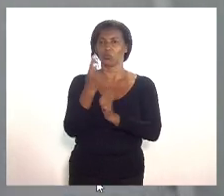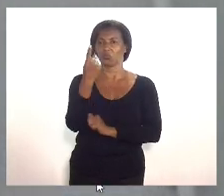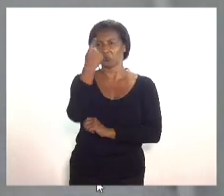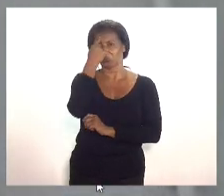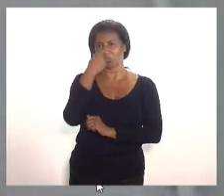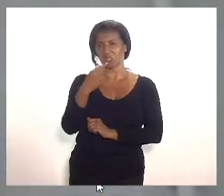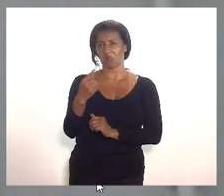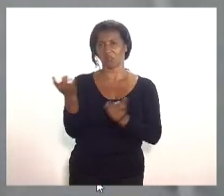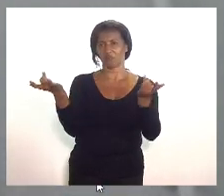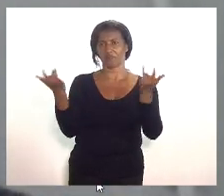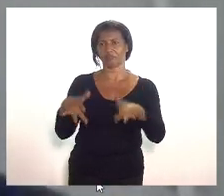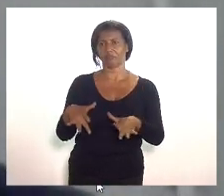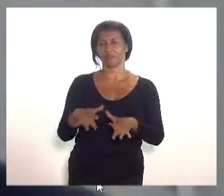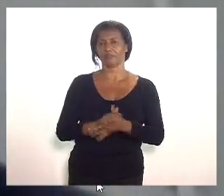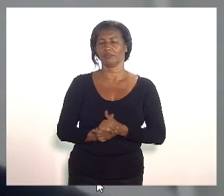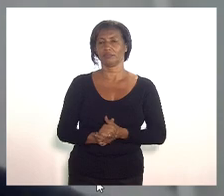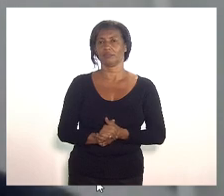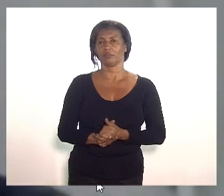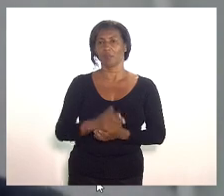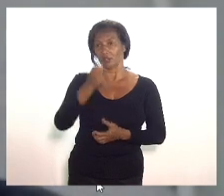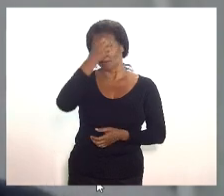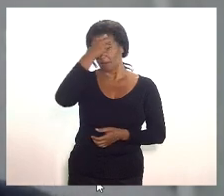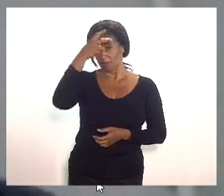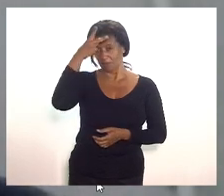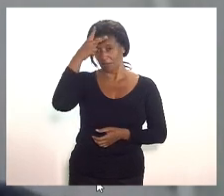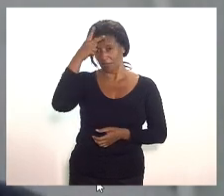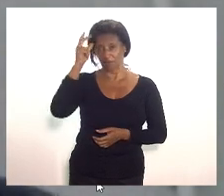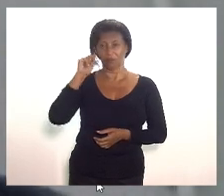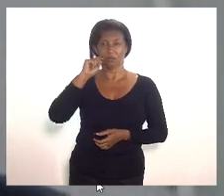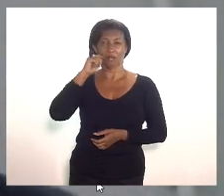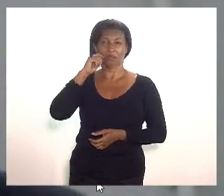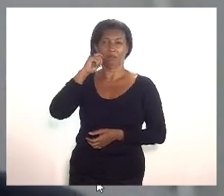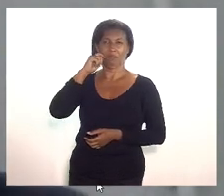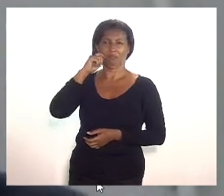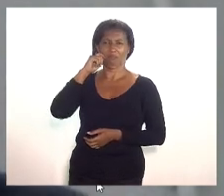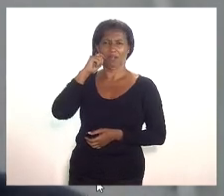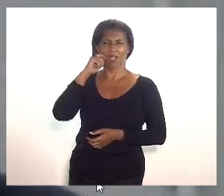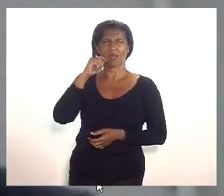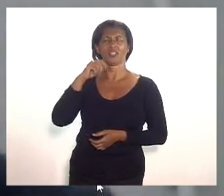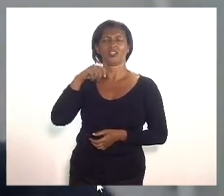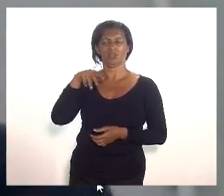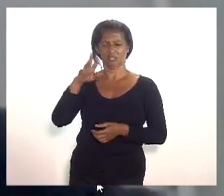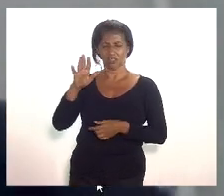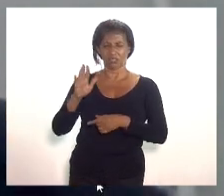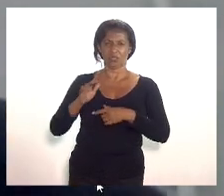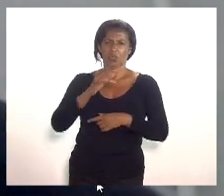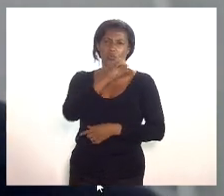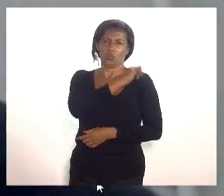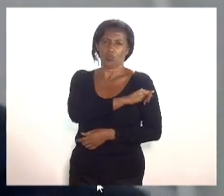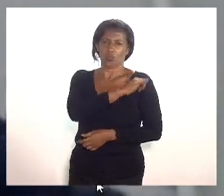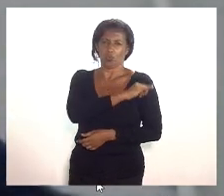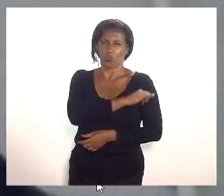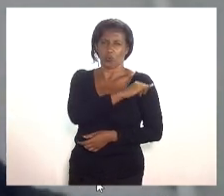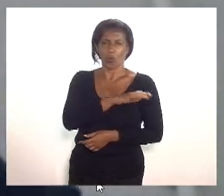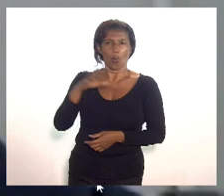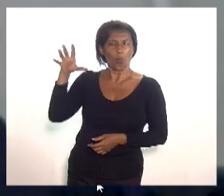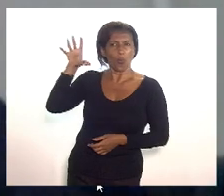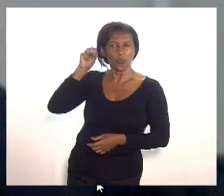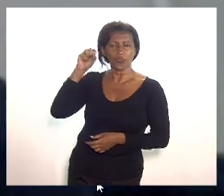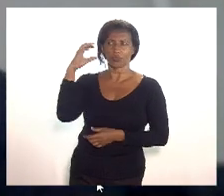semana o prefeito Eduardo Paes vem flexibilizando ouvindo a ciência